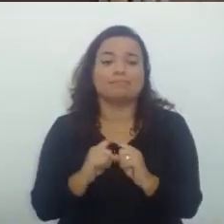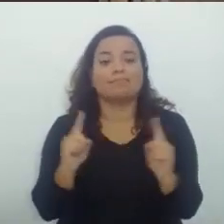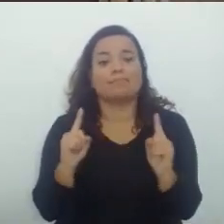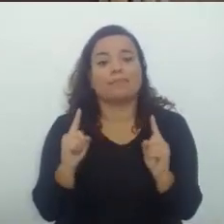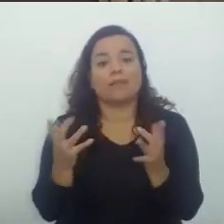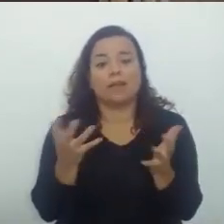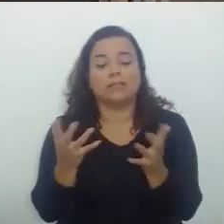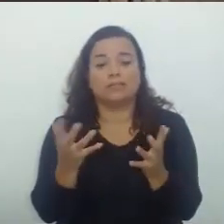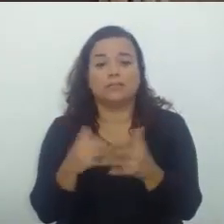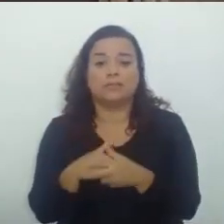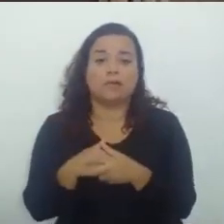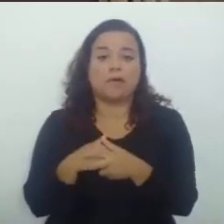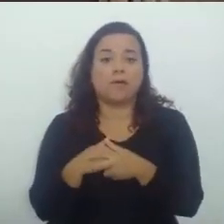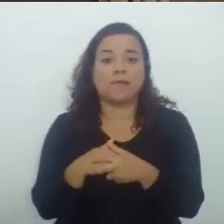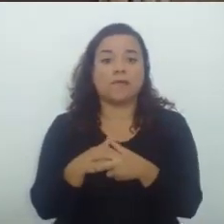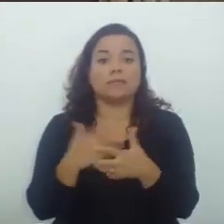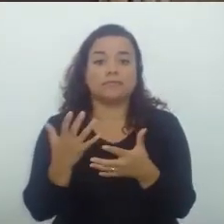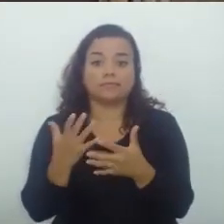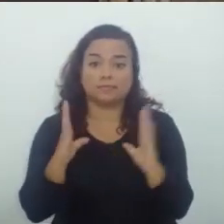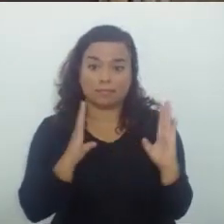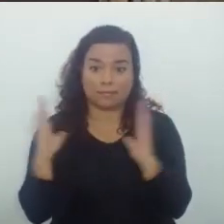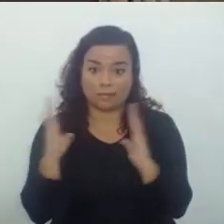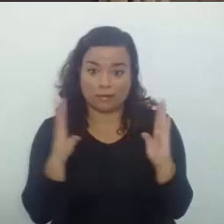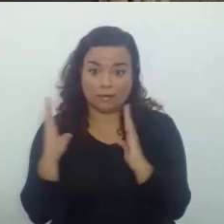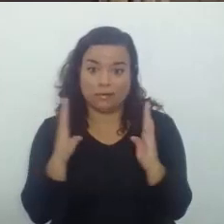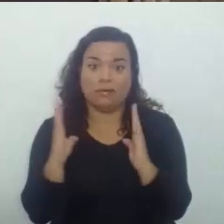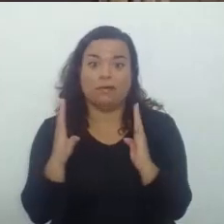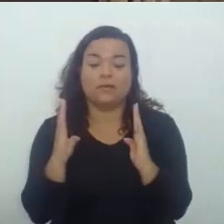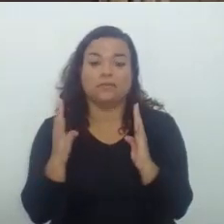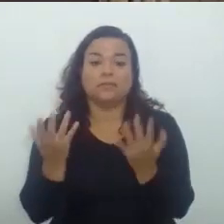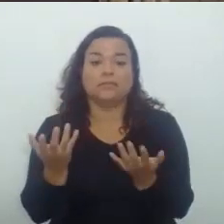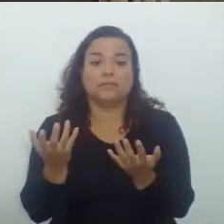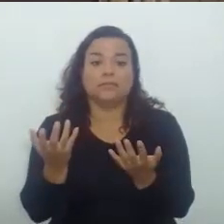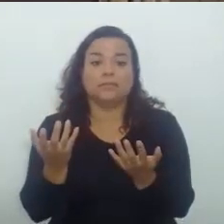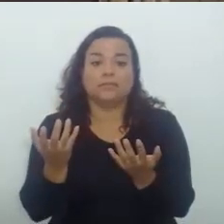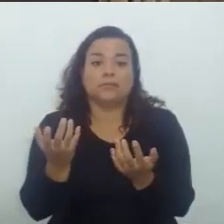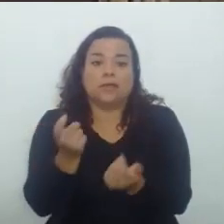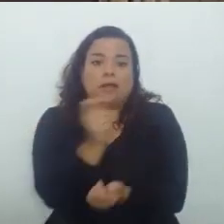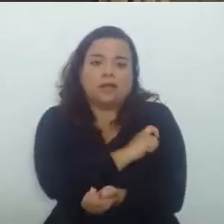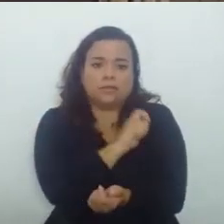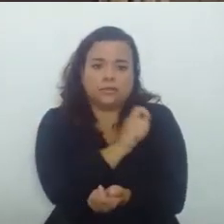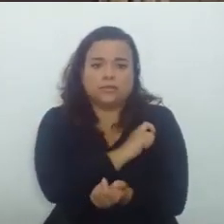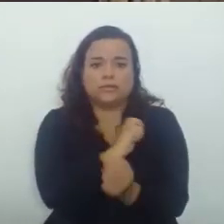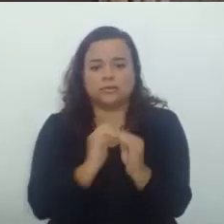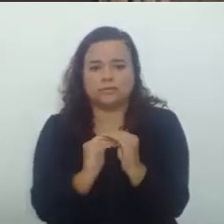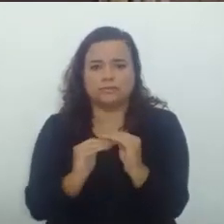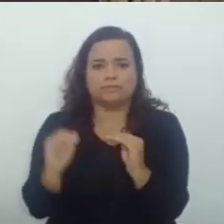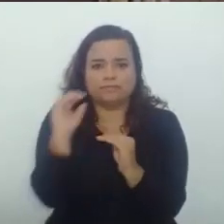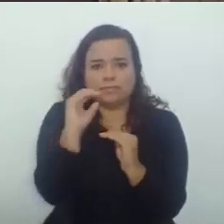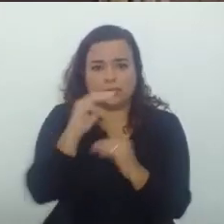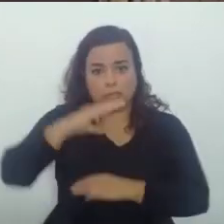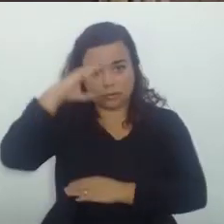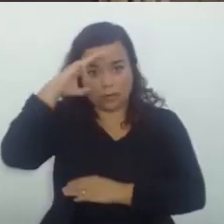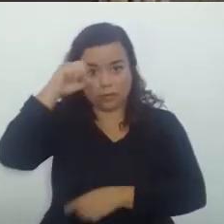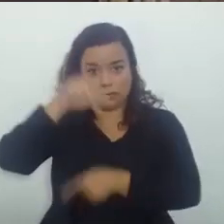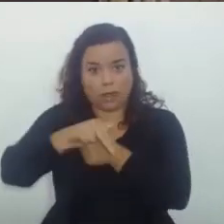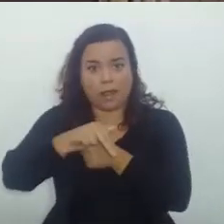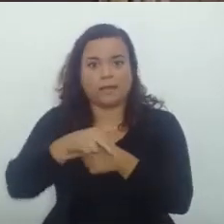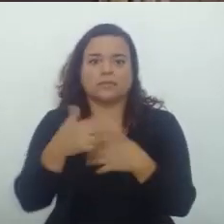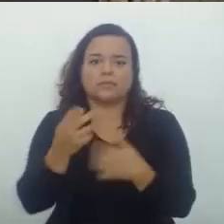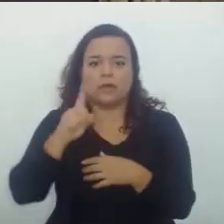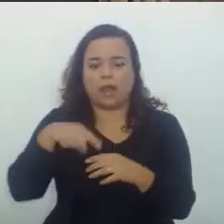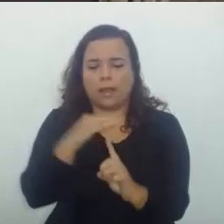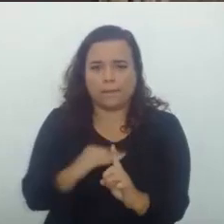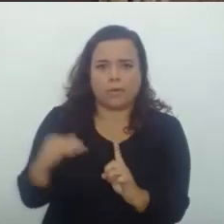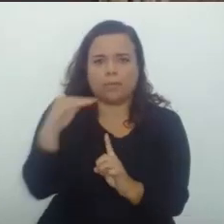Definitiva Mas essa fase De aluno Soldado Para soldado É uma promoção Não é a nomeação Efetiva No caso